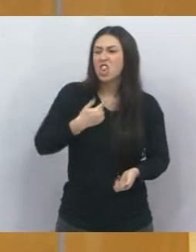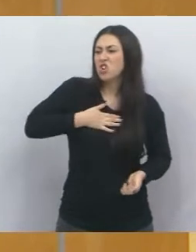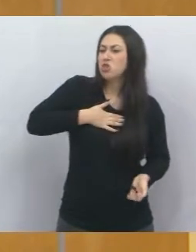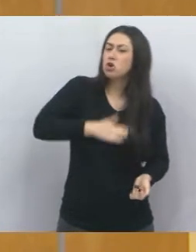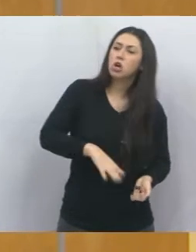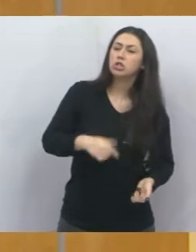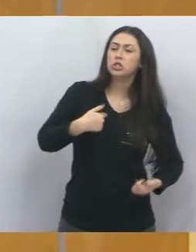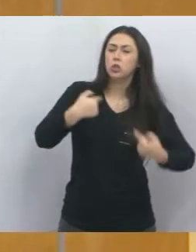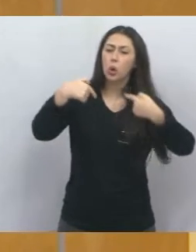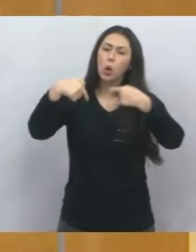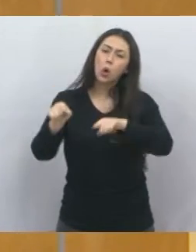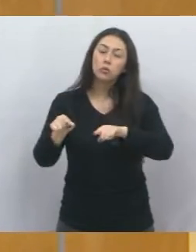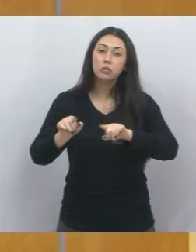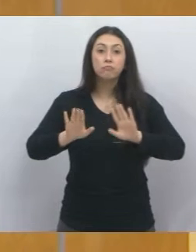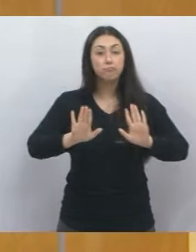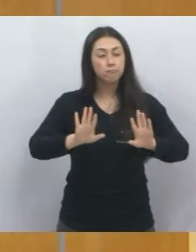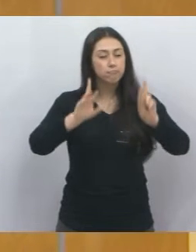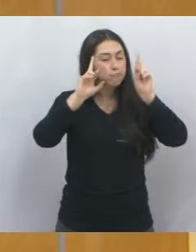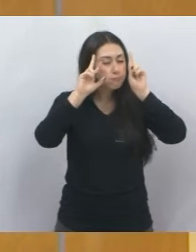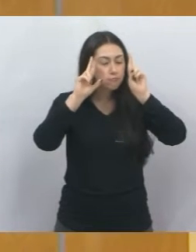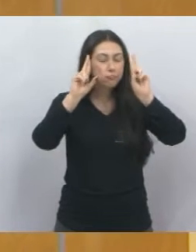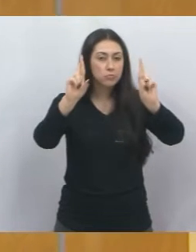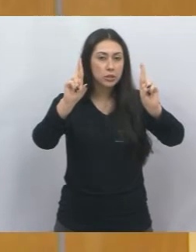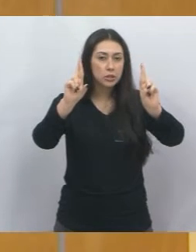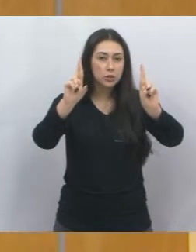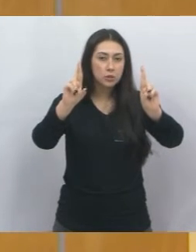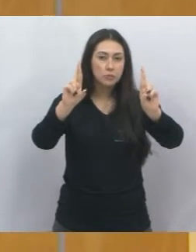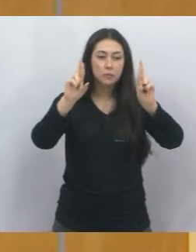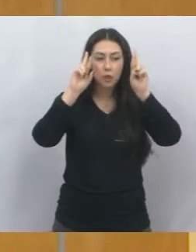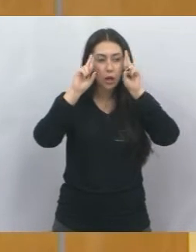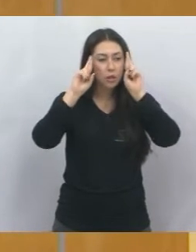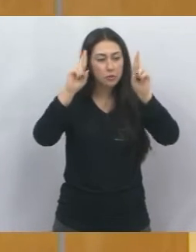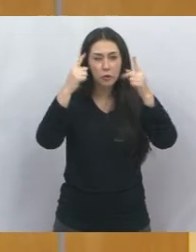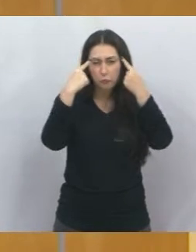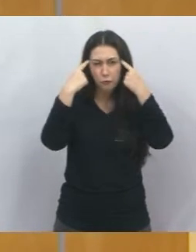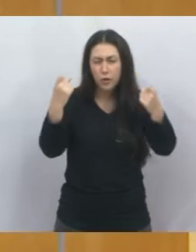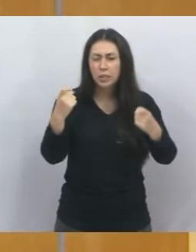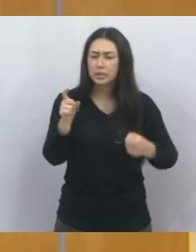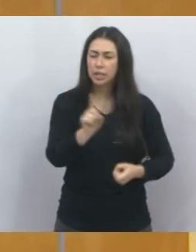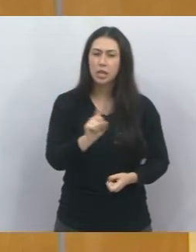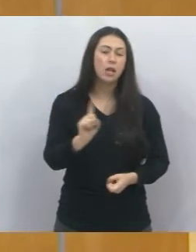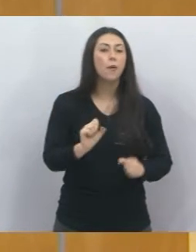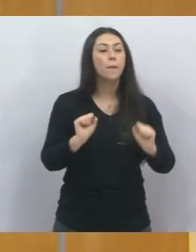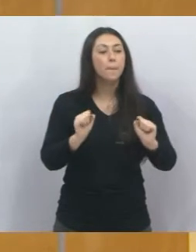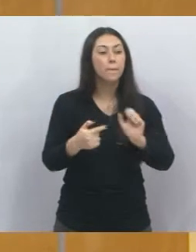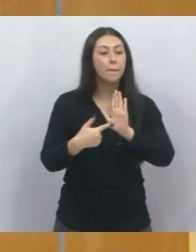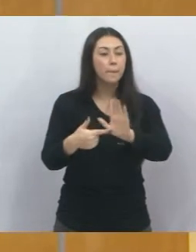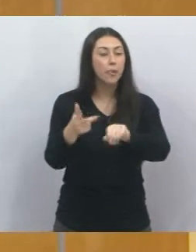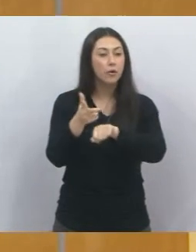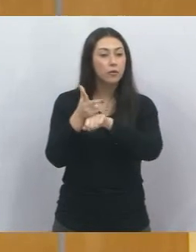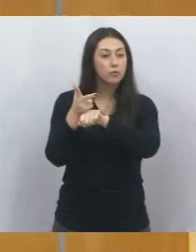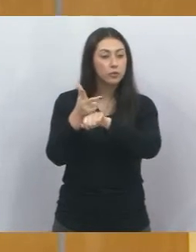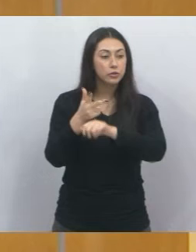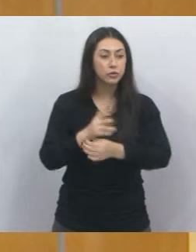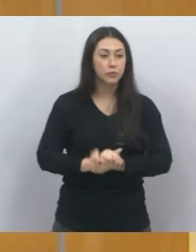gosto, eu sou contra. Respeita, gente. Respeita. Violência não é tudo. Pode mostrar o vídeo aí, por favor.